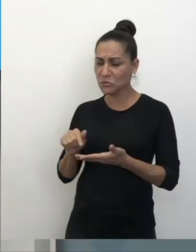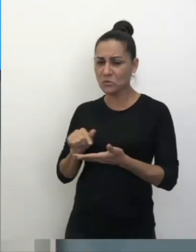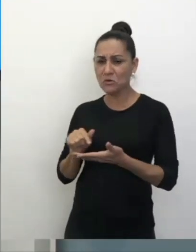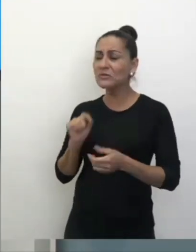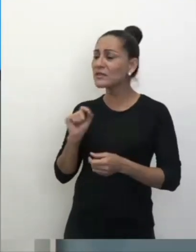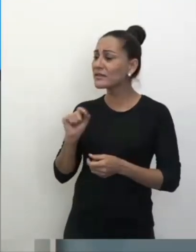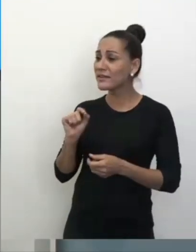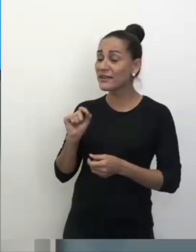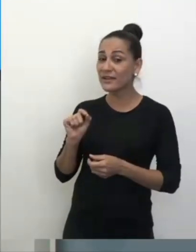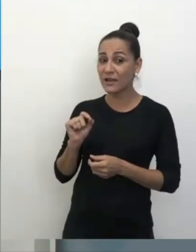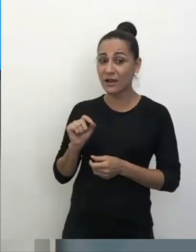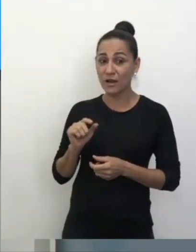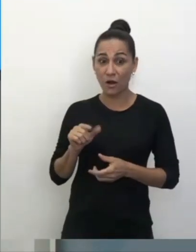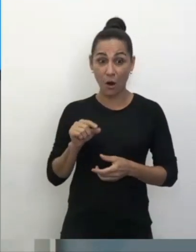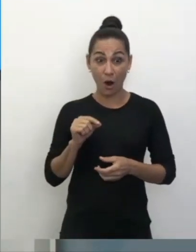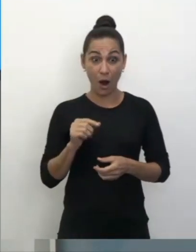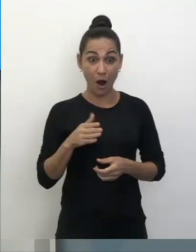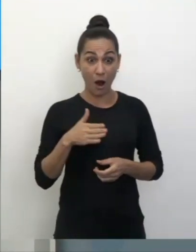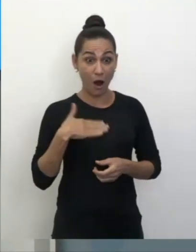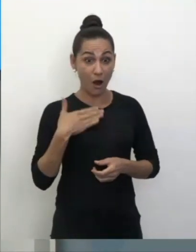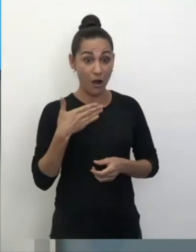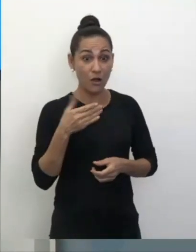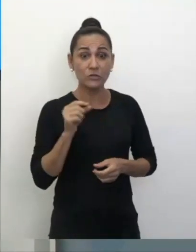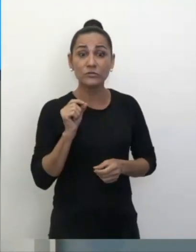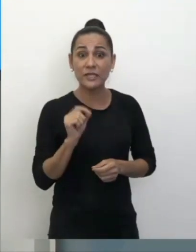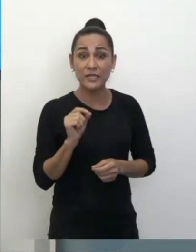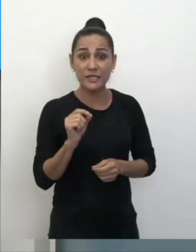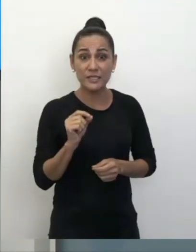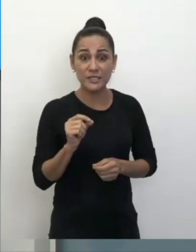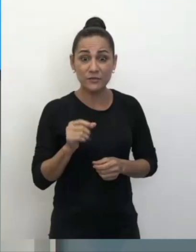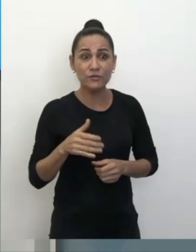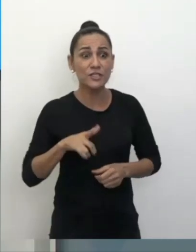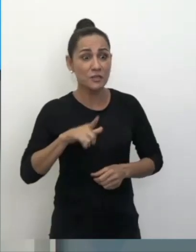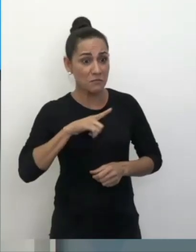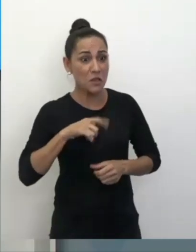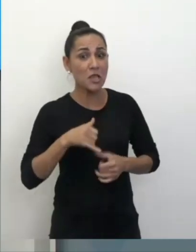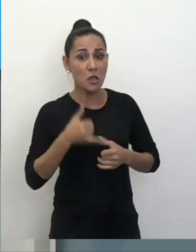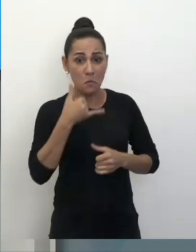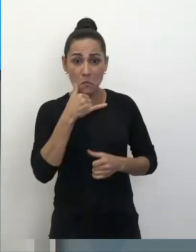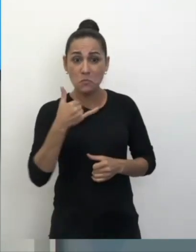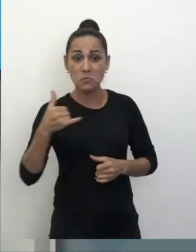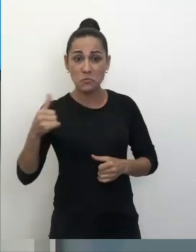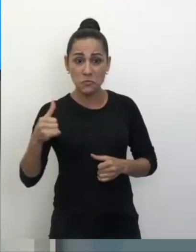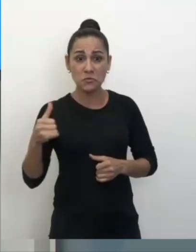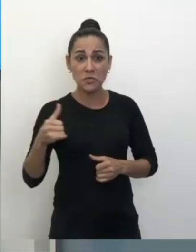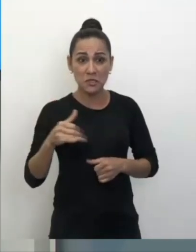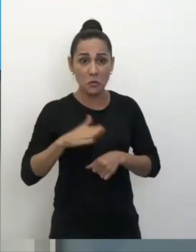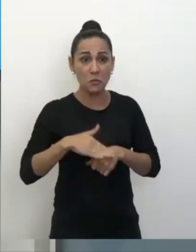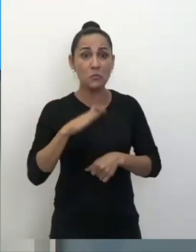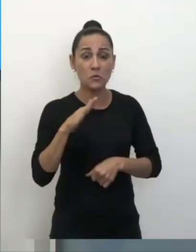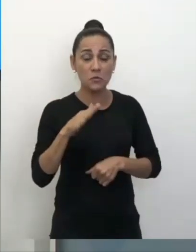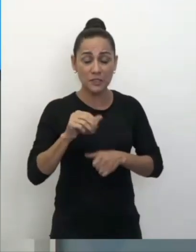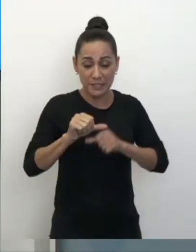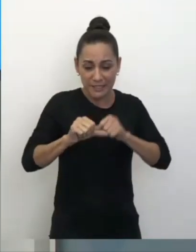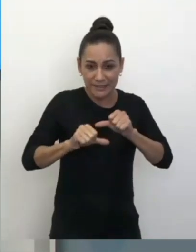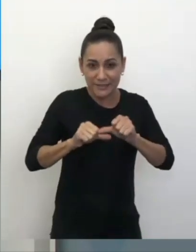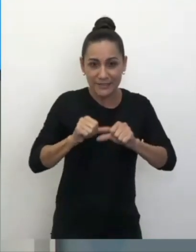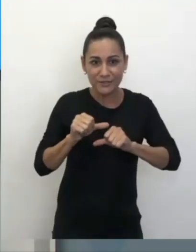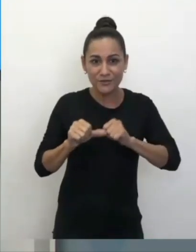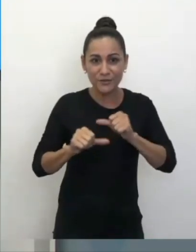é isso aqui? Olha! Rapaz! Rapaz, você tem muita energia! Você está transformando a energia...